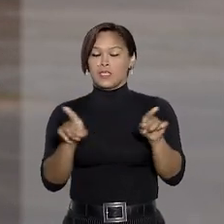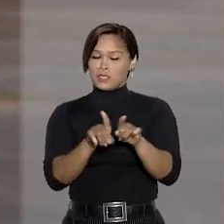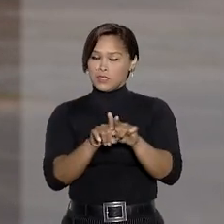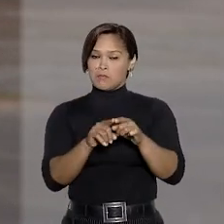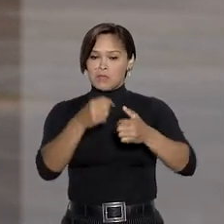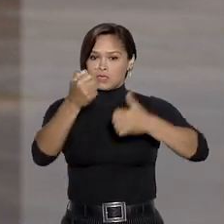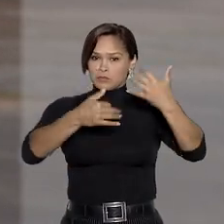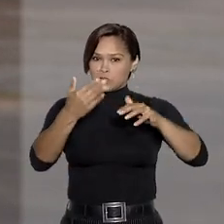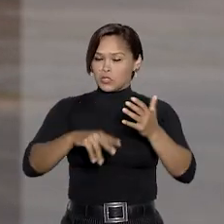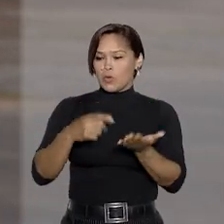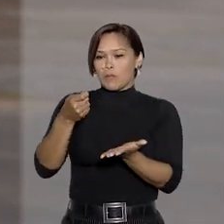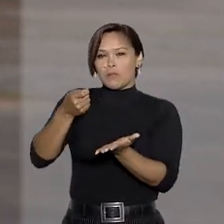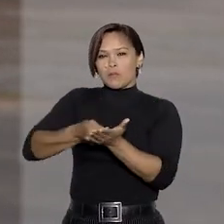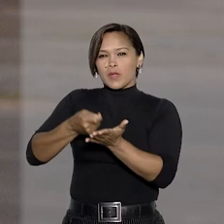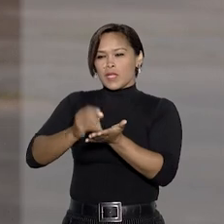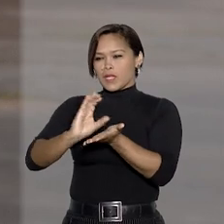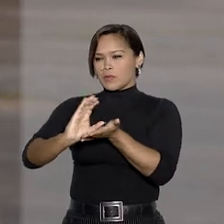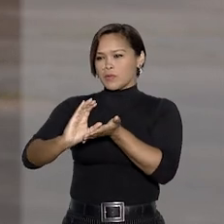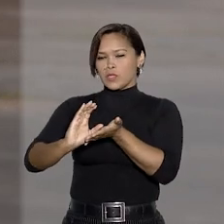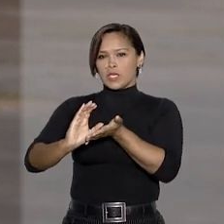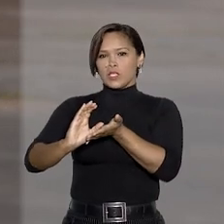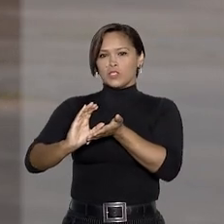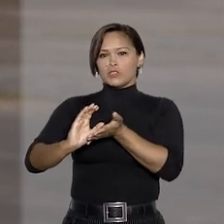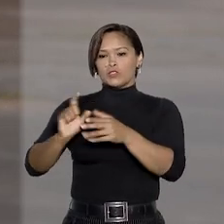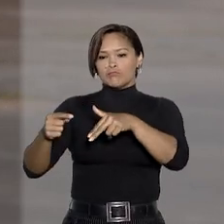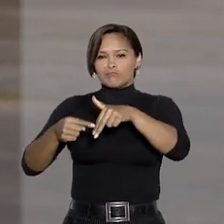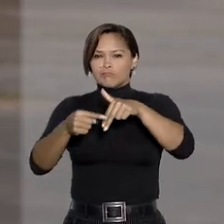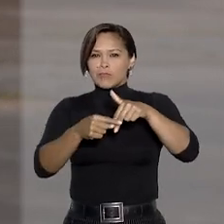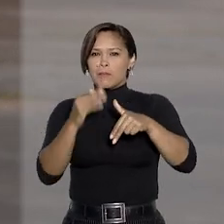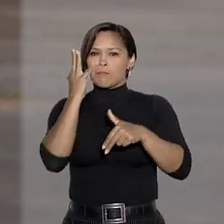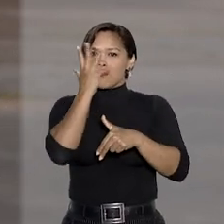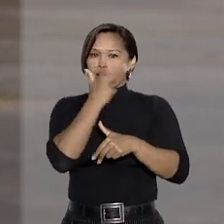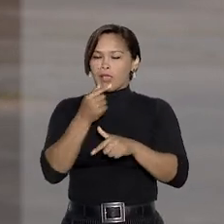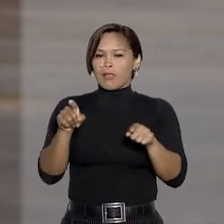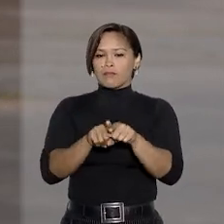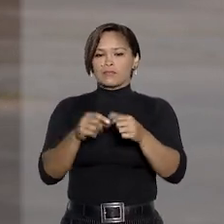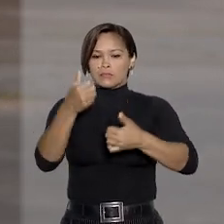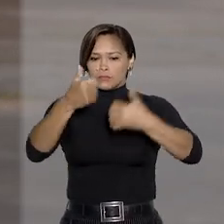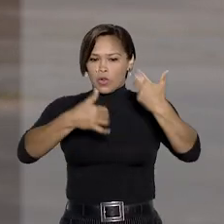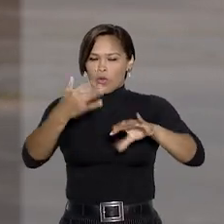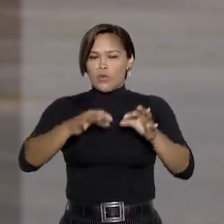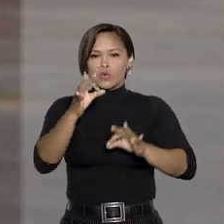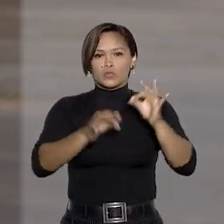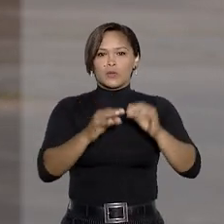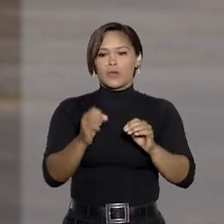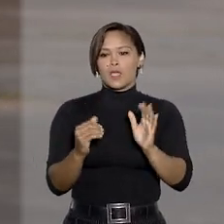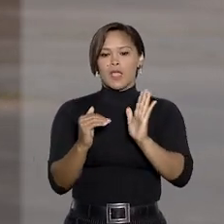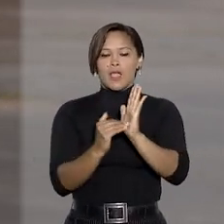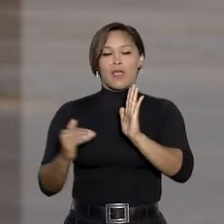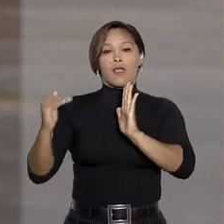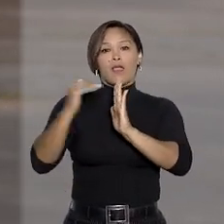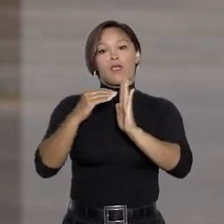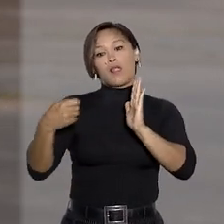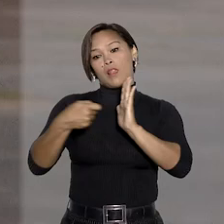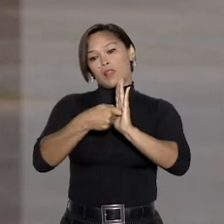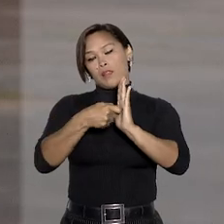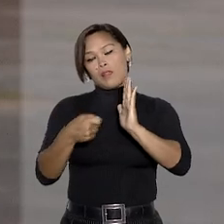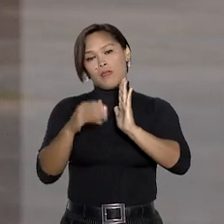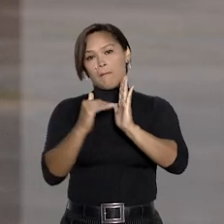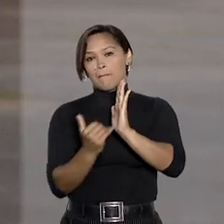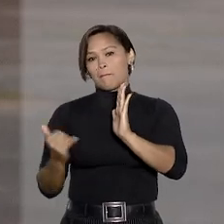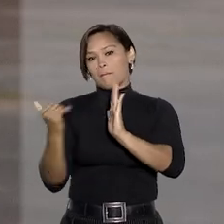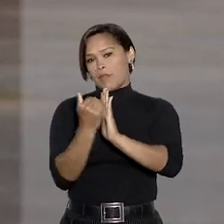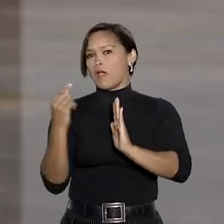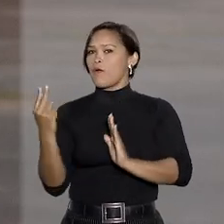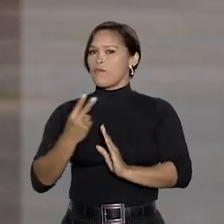também a indenização por danos estéticos. Alegou que foi um julgamento ultra petita, ou seja,